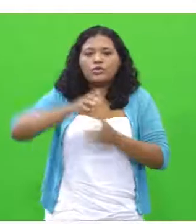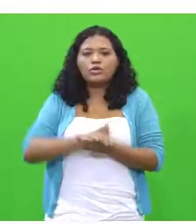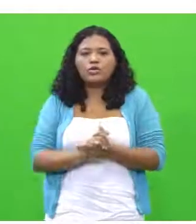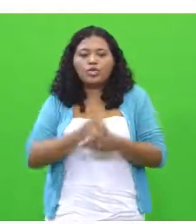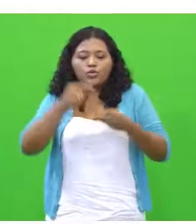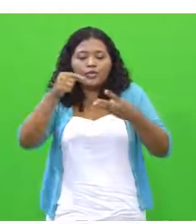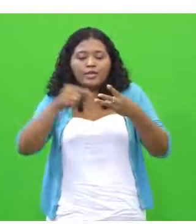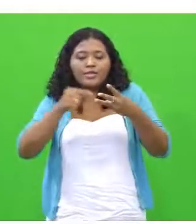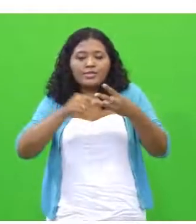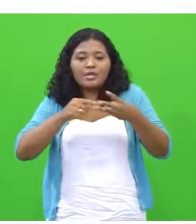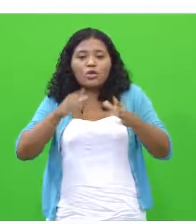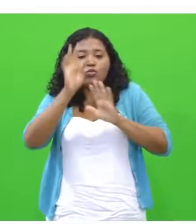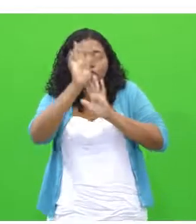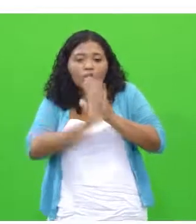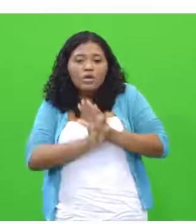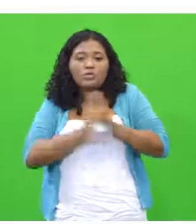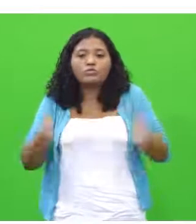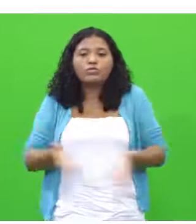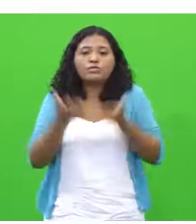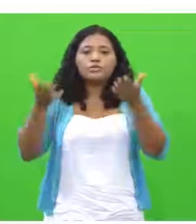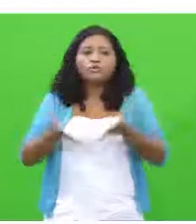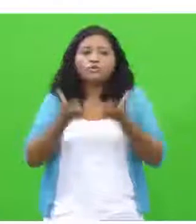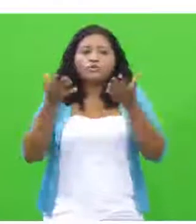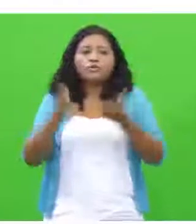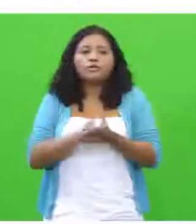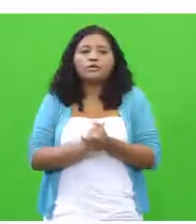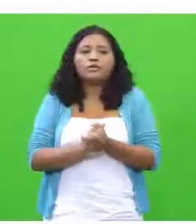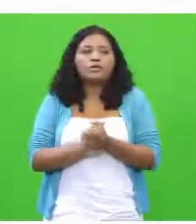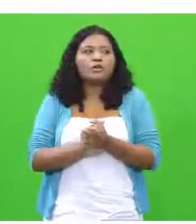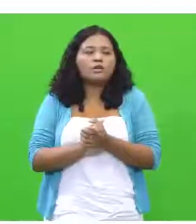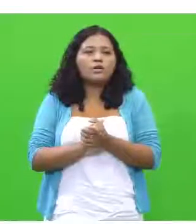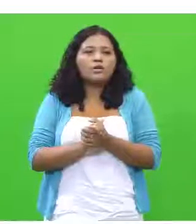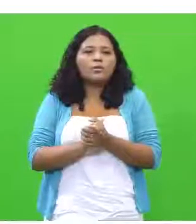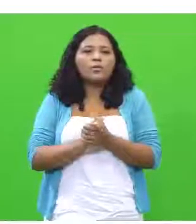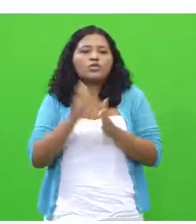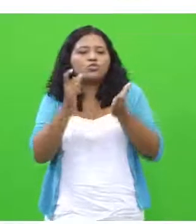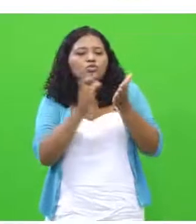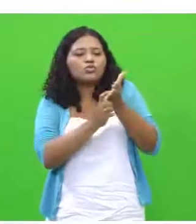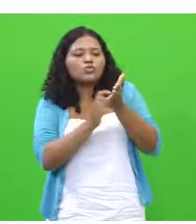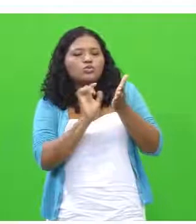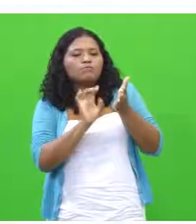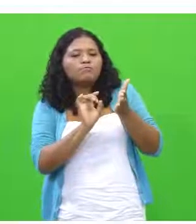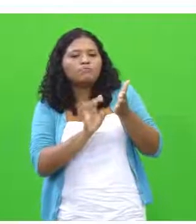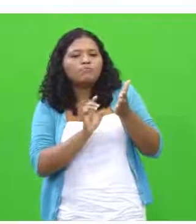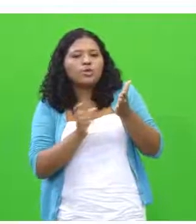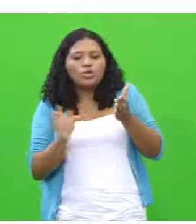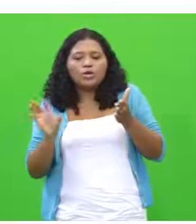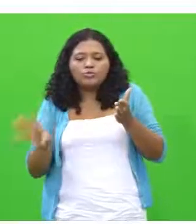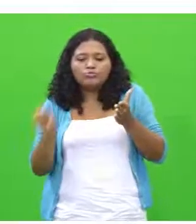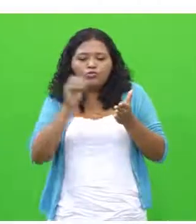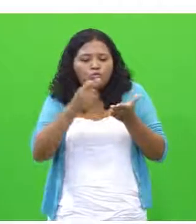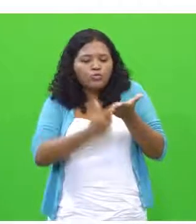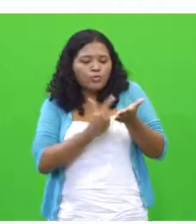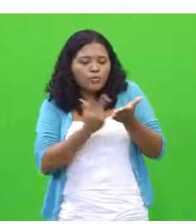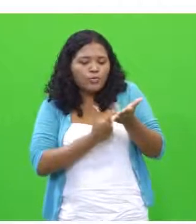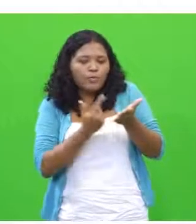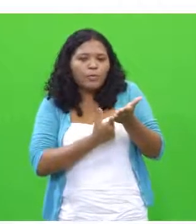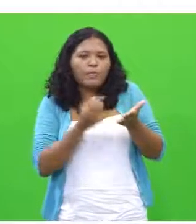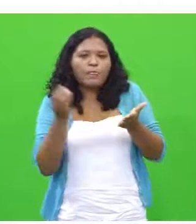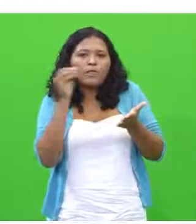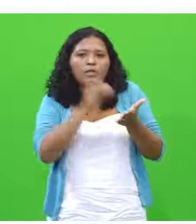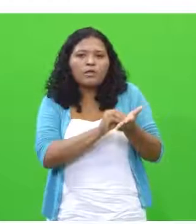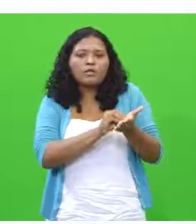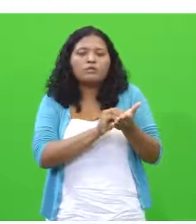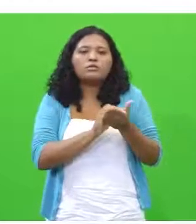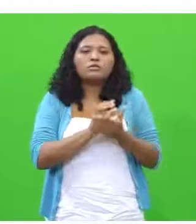motivador, que é a cartela seguinte, é apenas um parágrafo retirado de um livro, nós